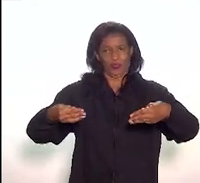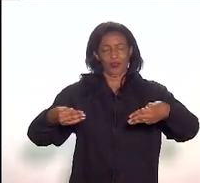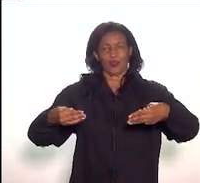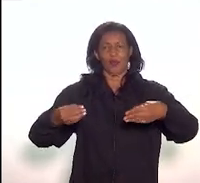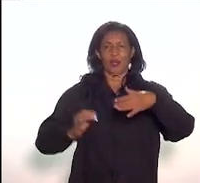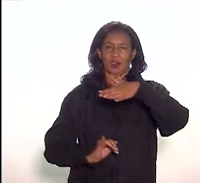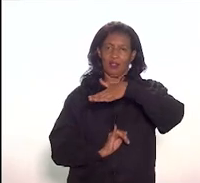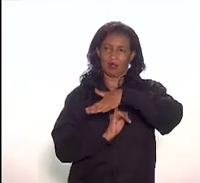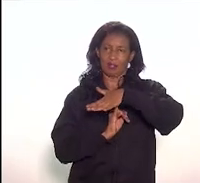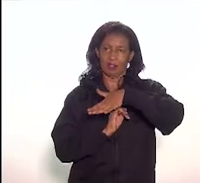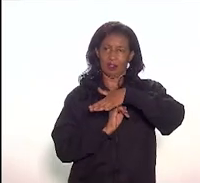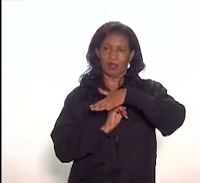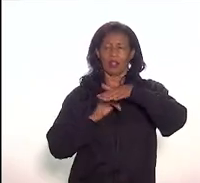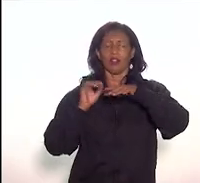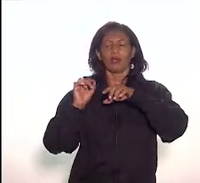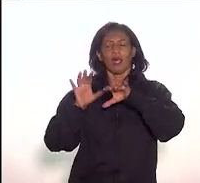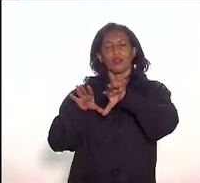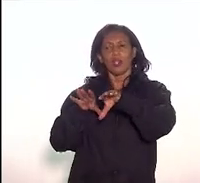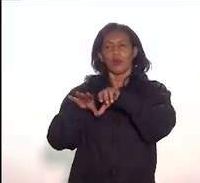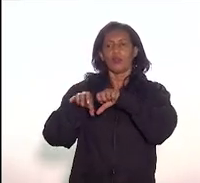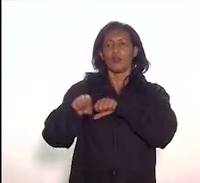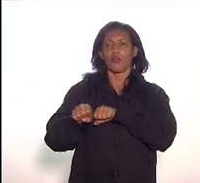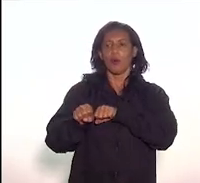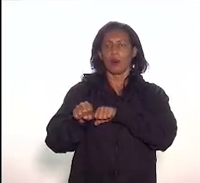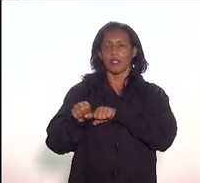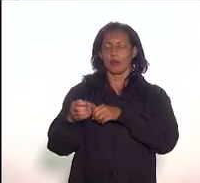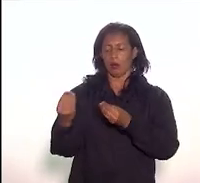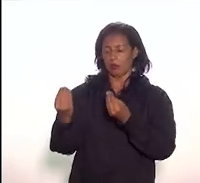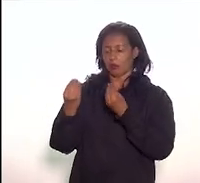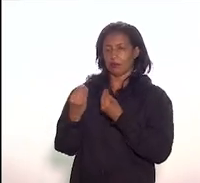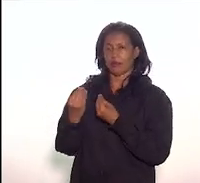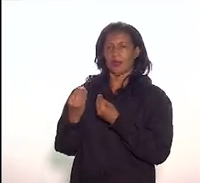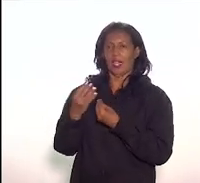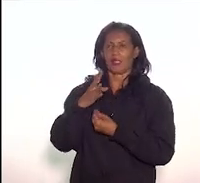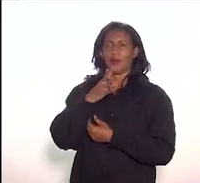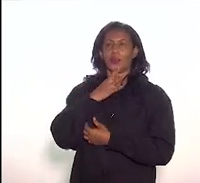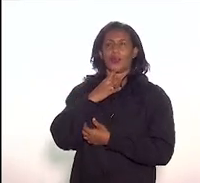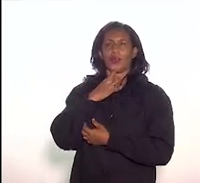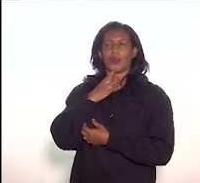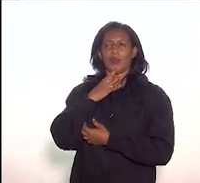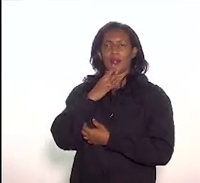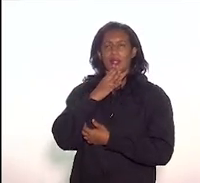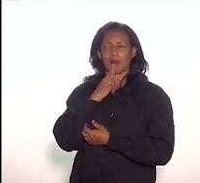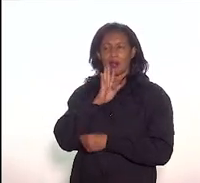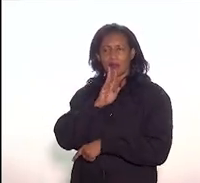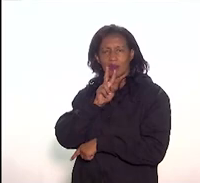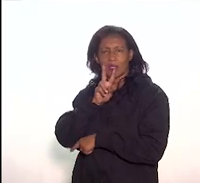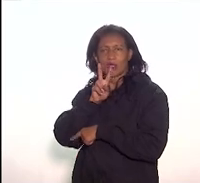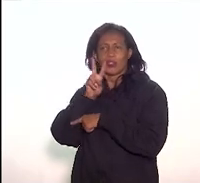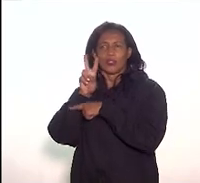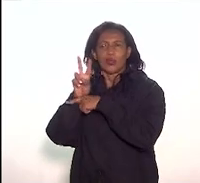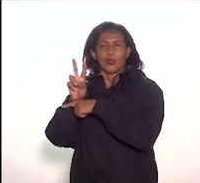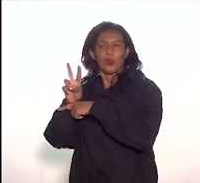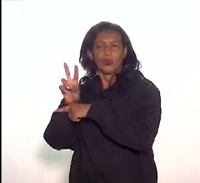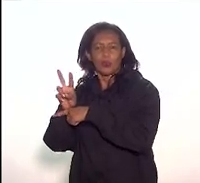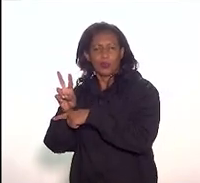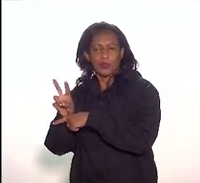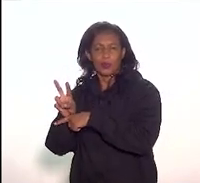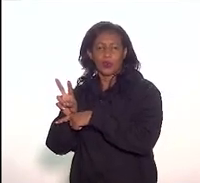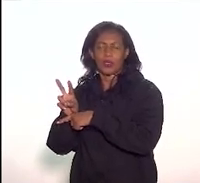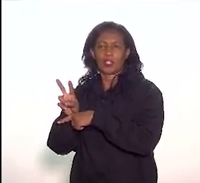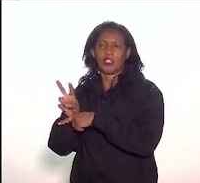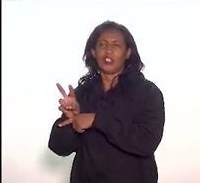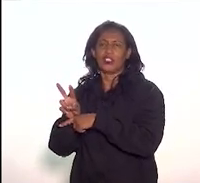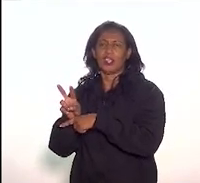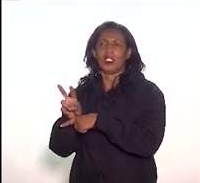dada a sua formação e as ferramentas de trabalho representadas por extensa legislação e documentação técnica, como